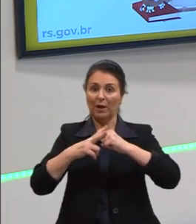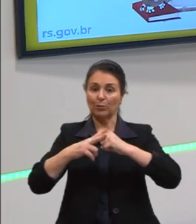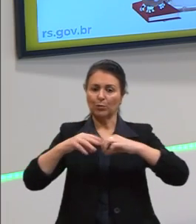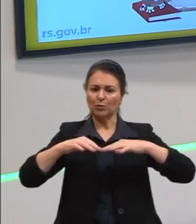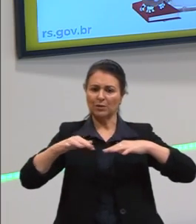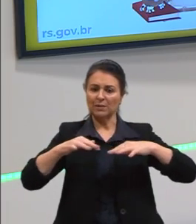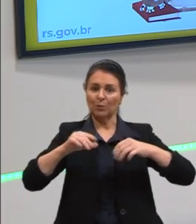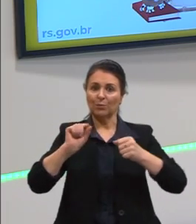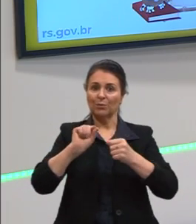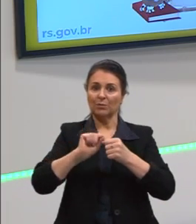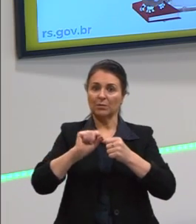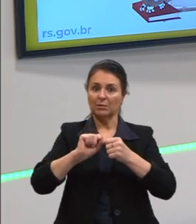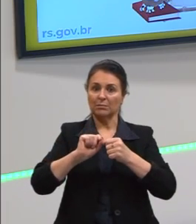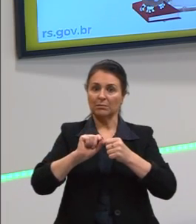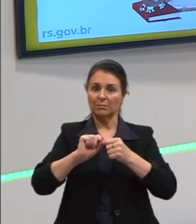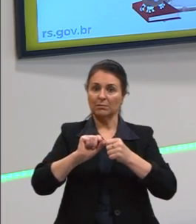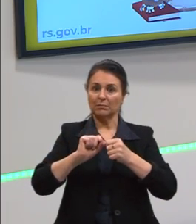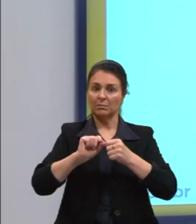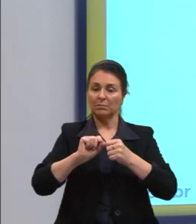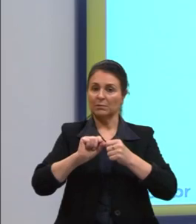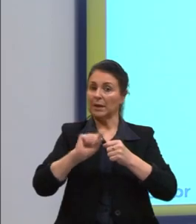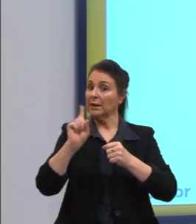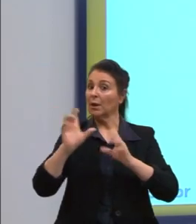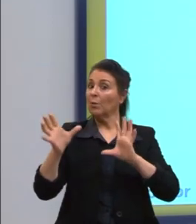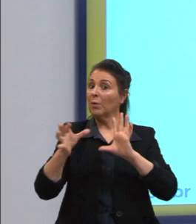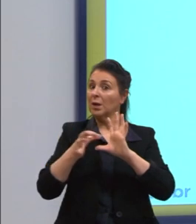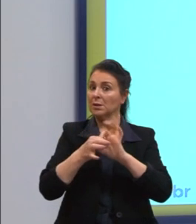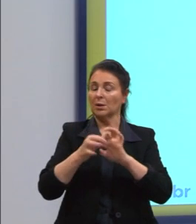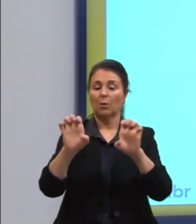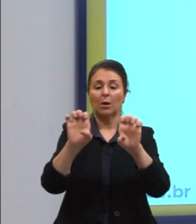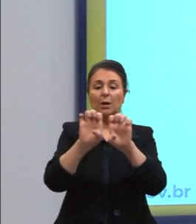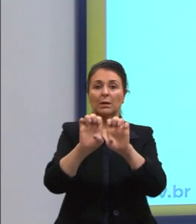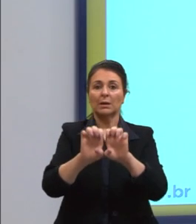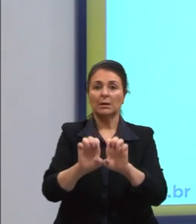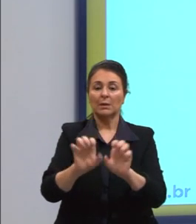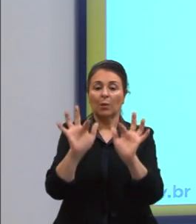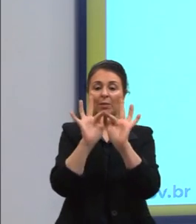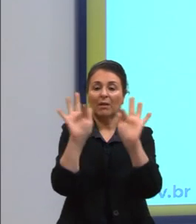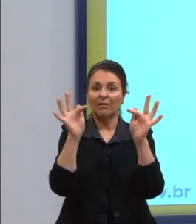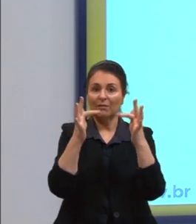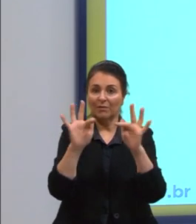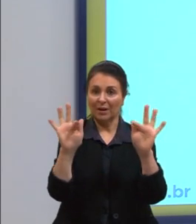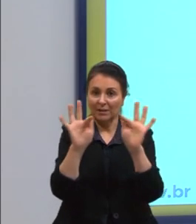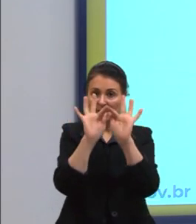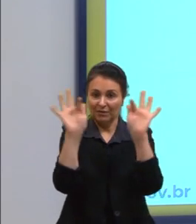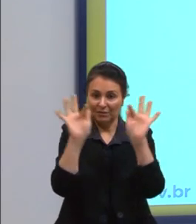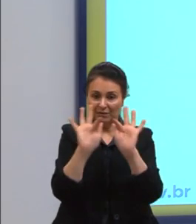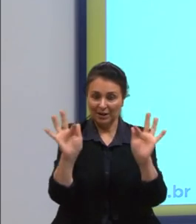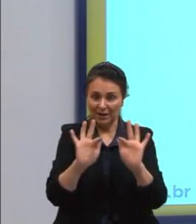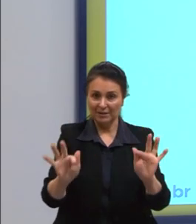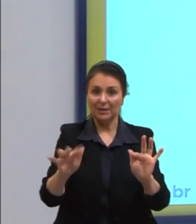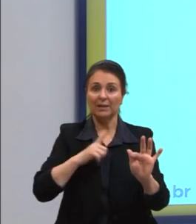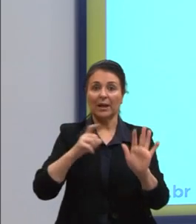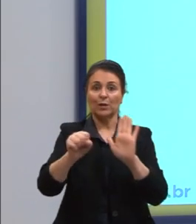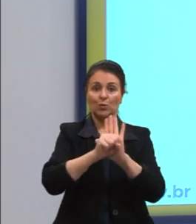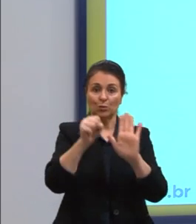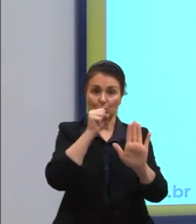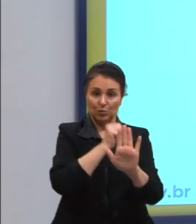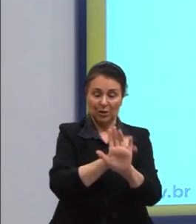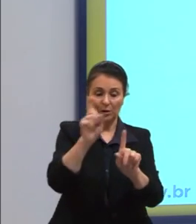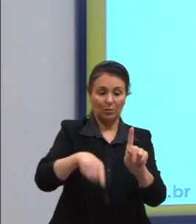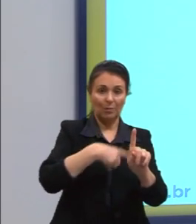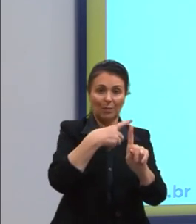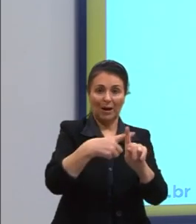que não for de ligação. A estrutura da frase vai ser formada por um sujeito mais um verbo de